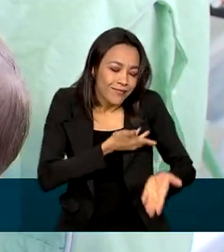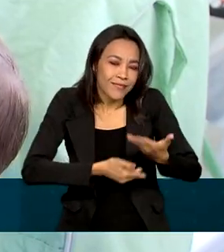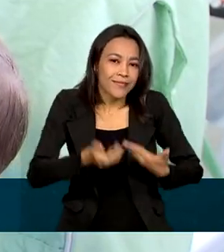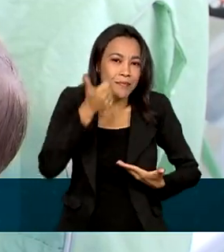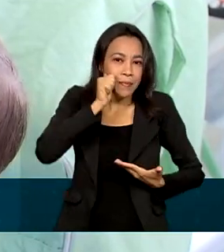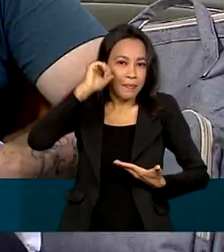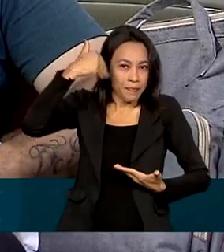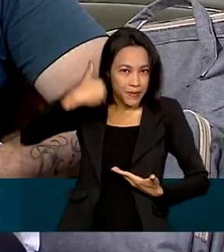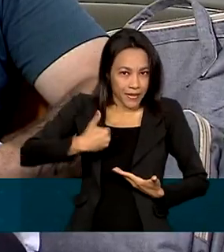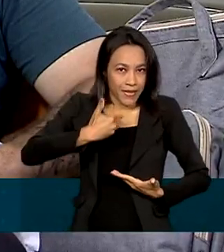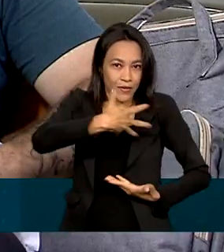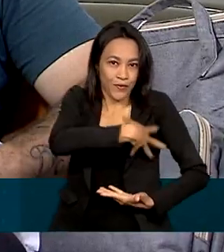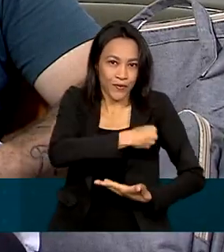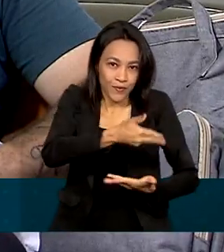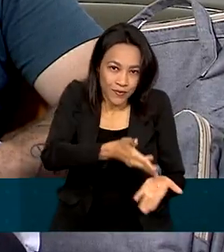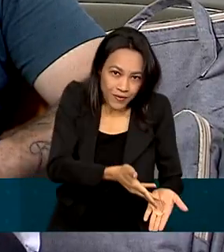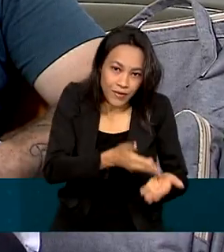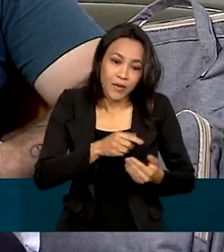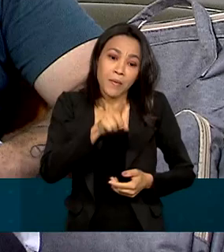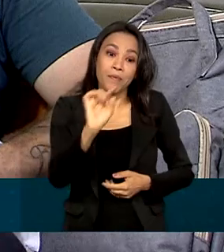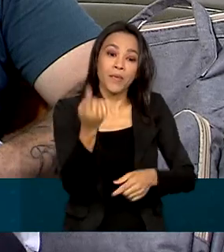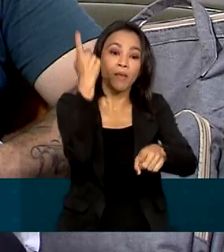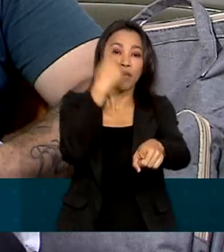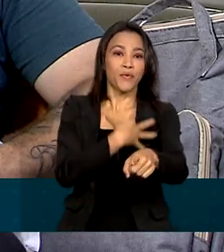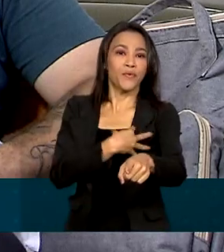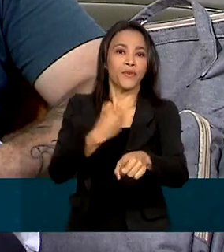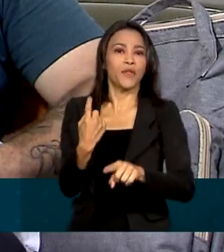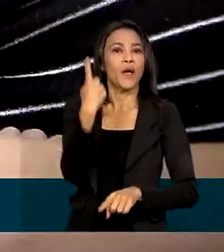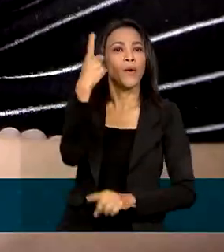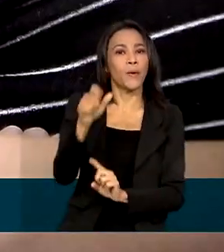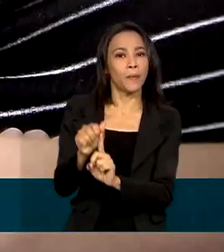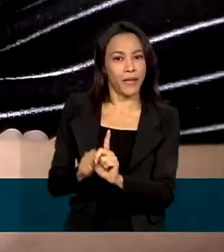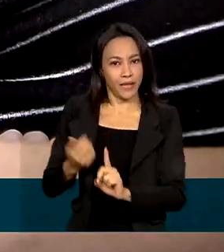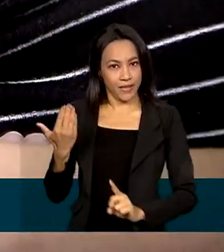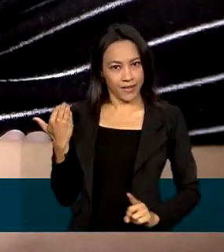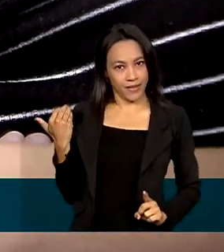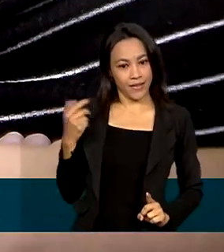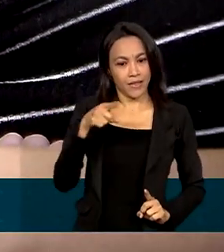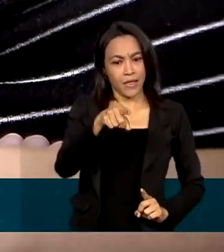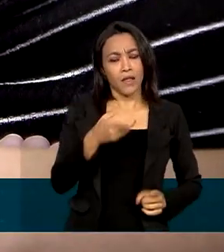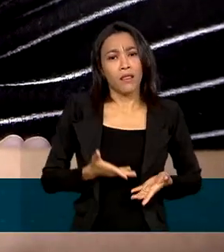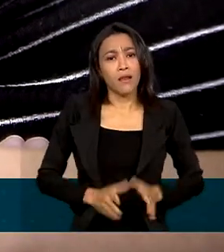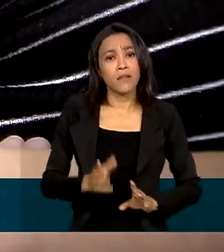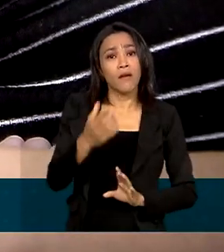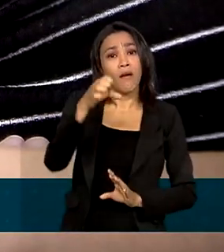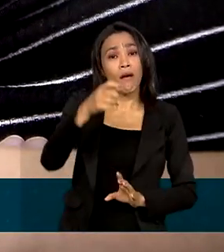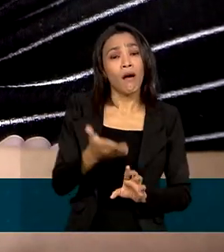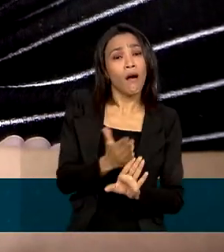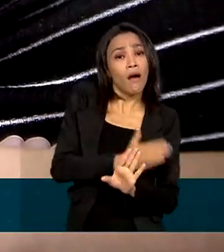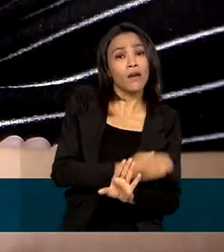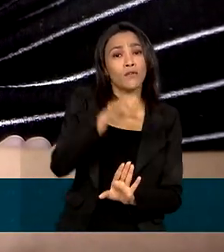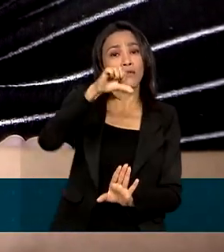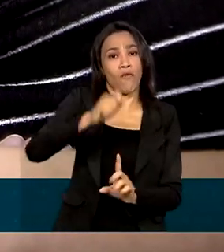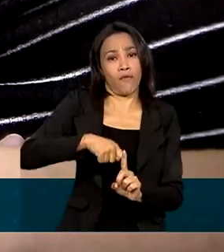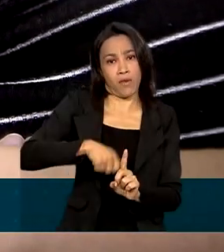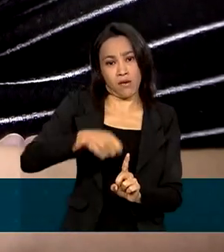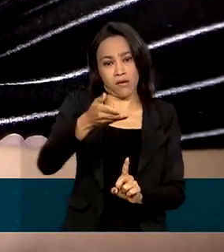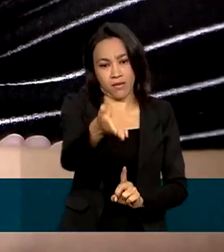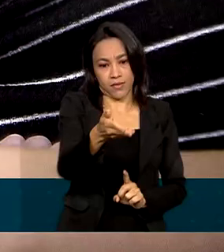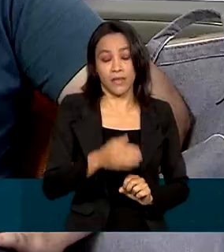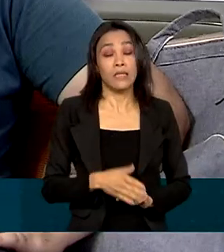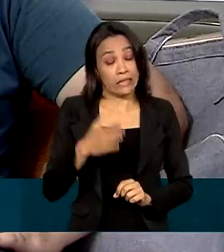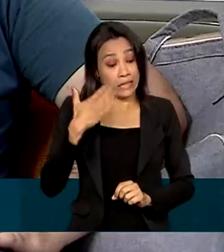e filho. Vanessa teve o primeiro filho há um mês. O bebê nasceu prematuro e ela sabe que nessa